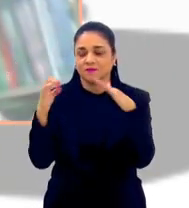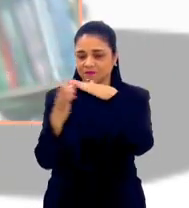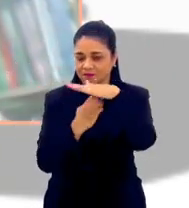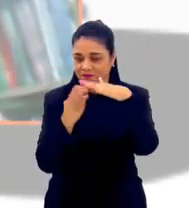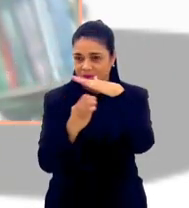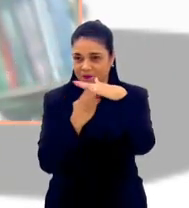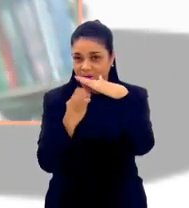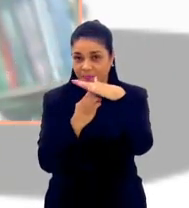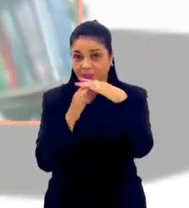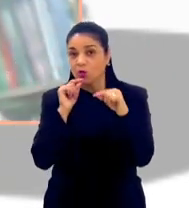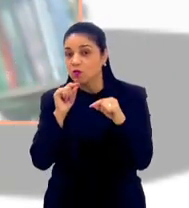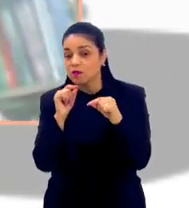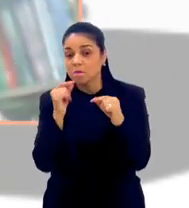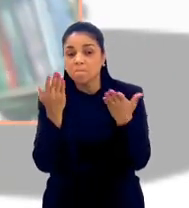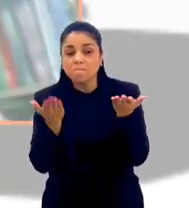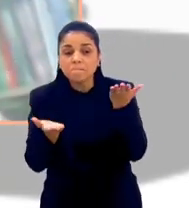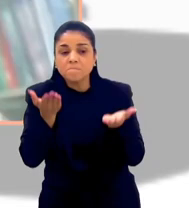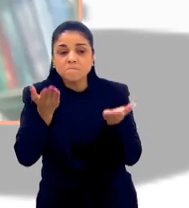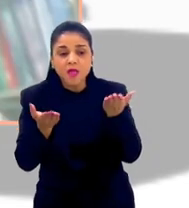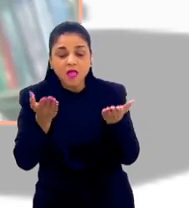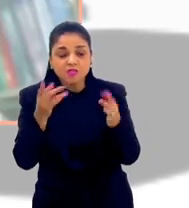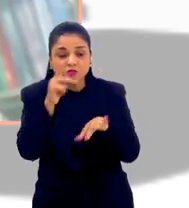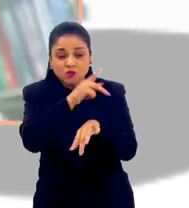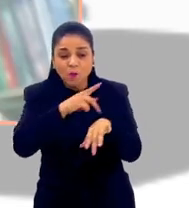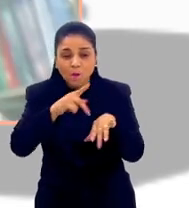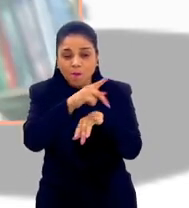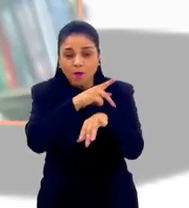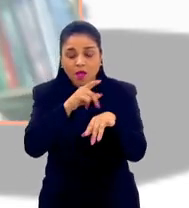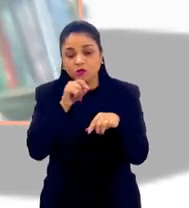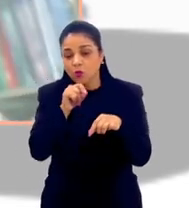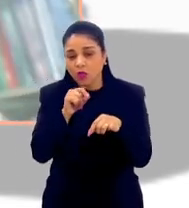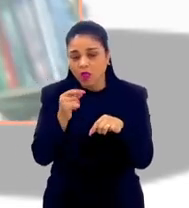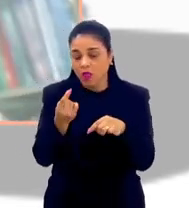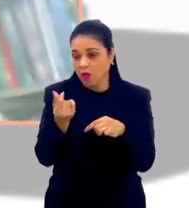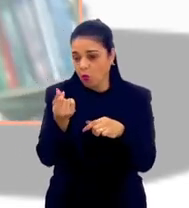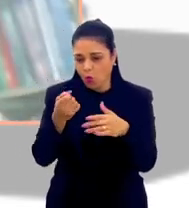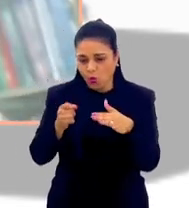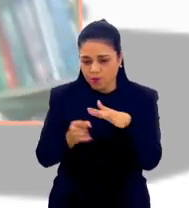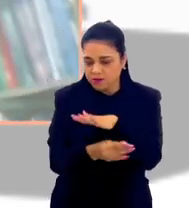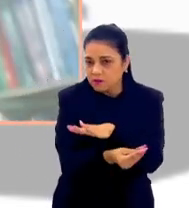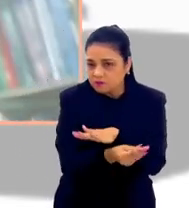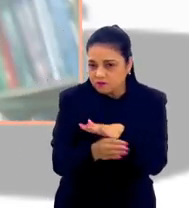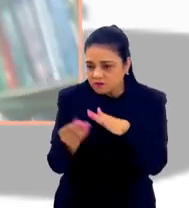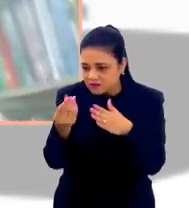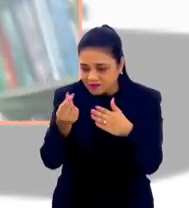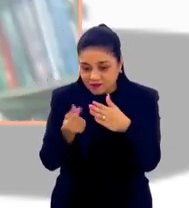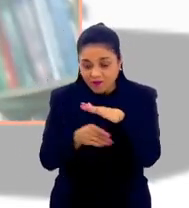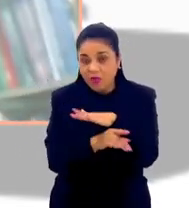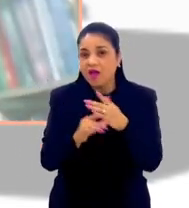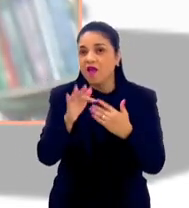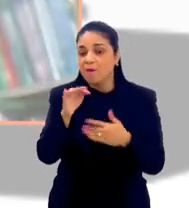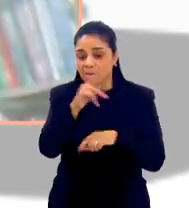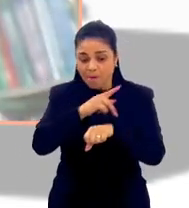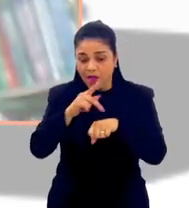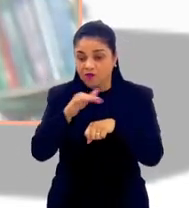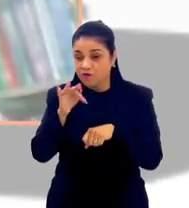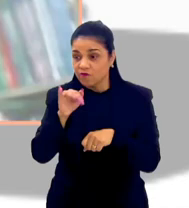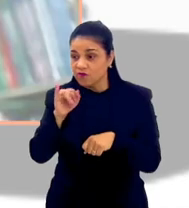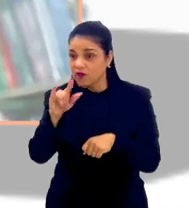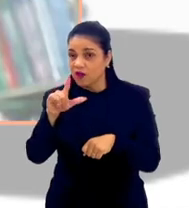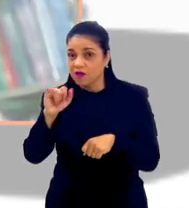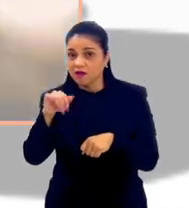indicadores que medem a felicidade de um país é a percepção de corrupção, para você ter uma ideia. Então quando você pega a Finlândia, que é